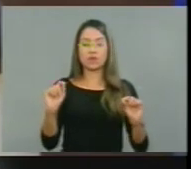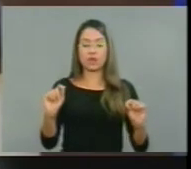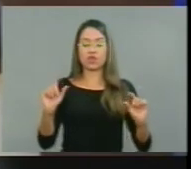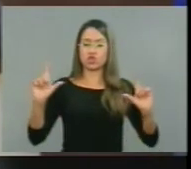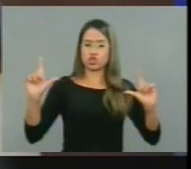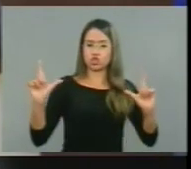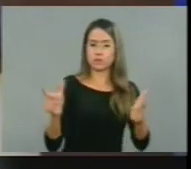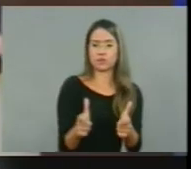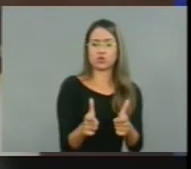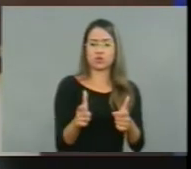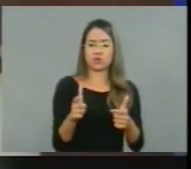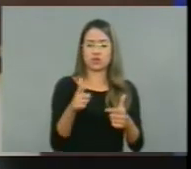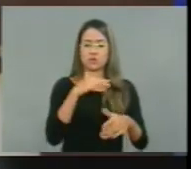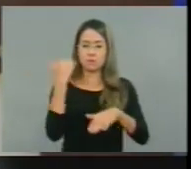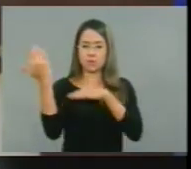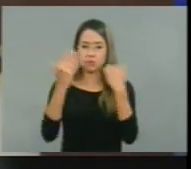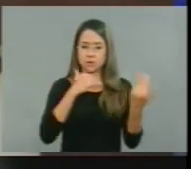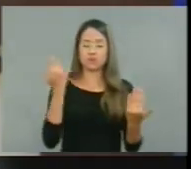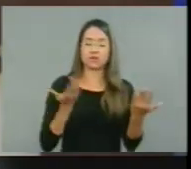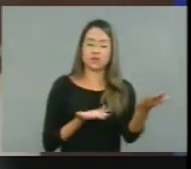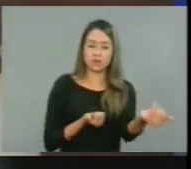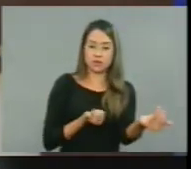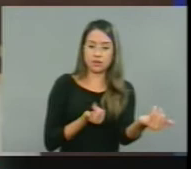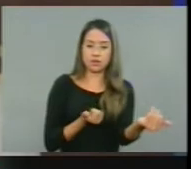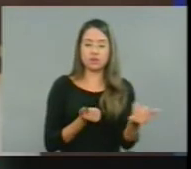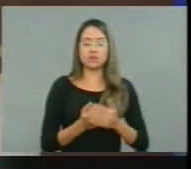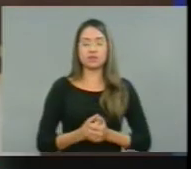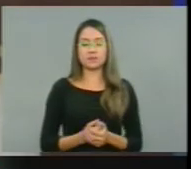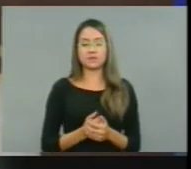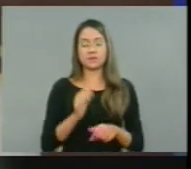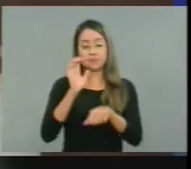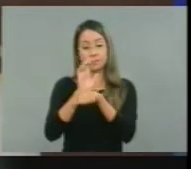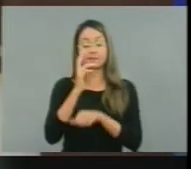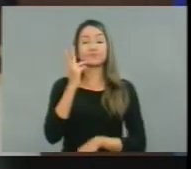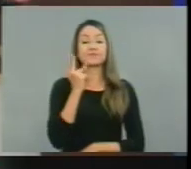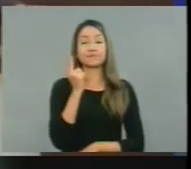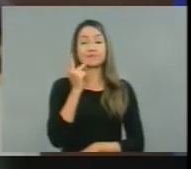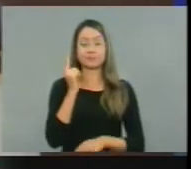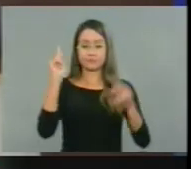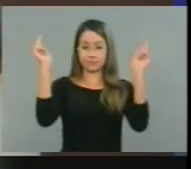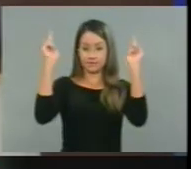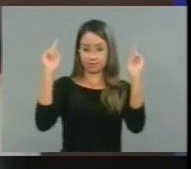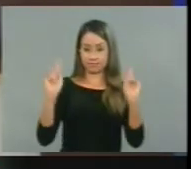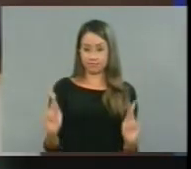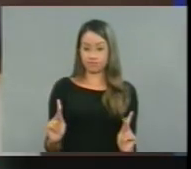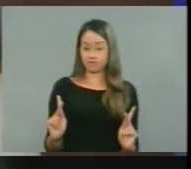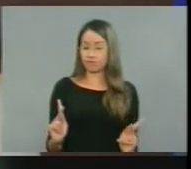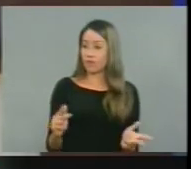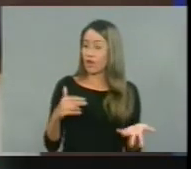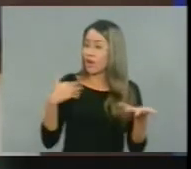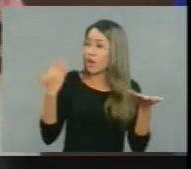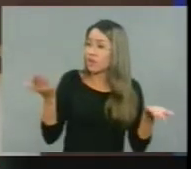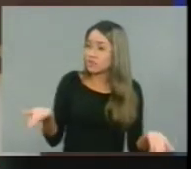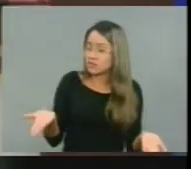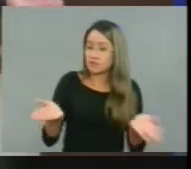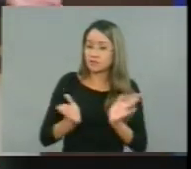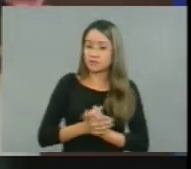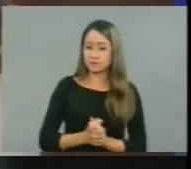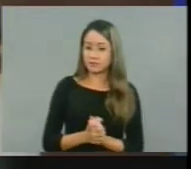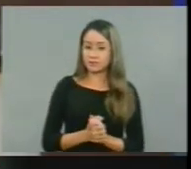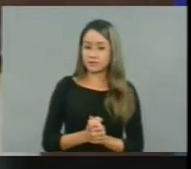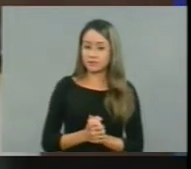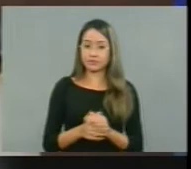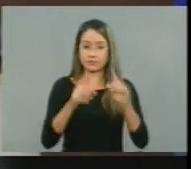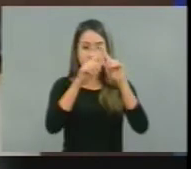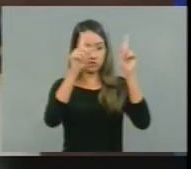sobretudo na juventude e na adolescência. O Ceará Pacífico, até agora, não mostrou a que veio. Lamento. Eu quero que ele